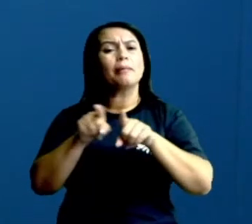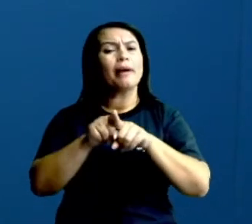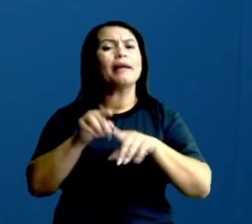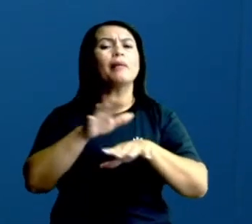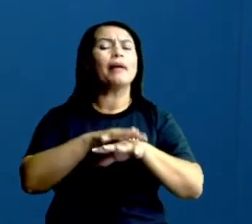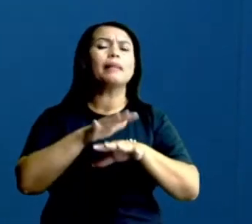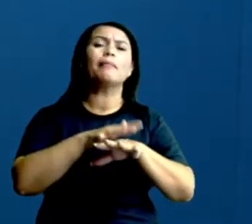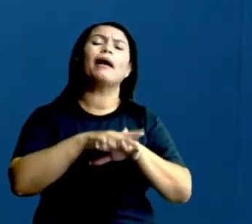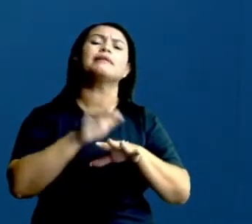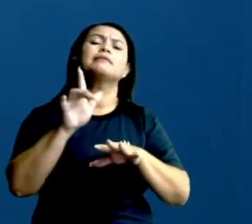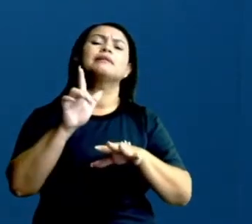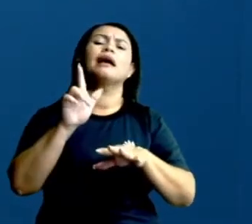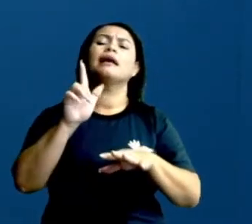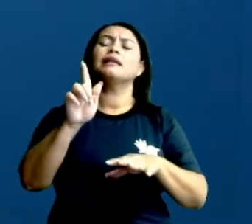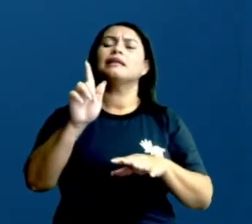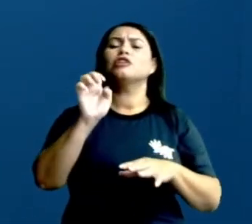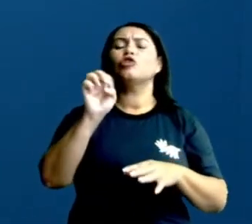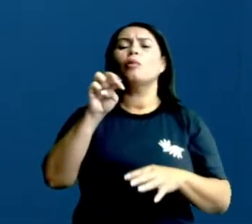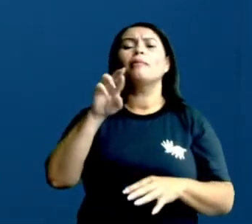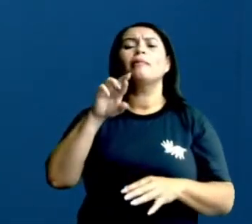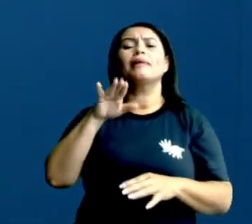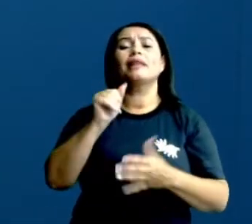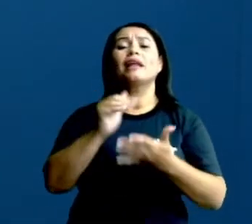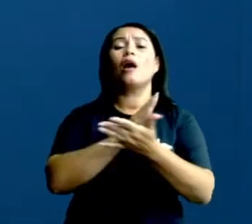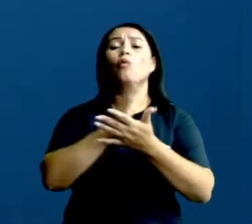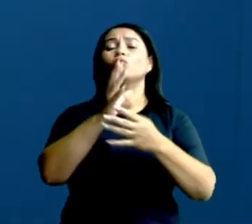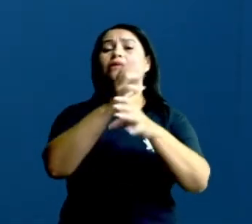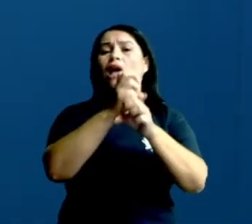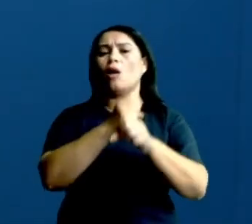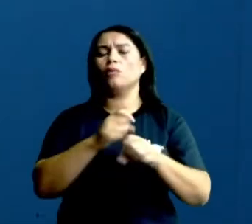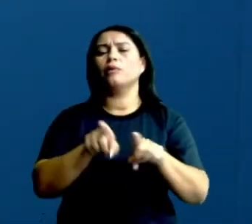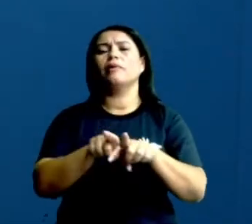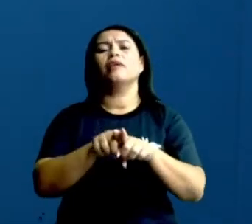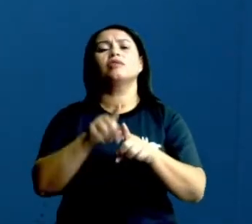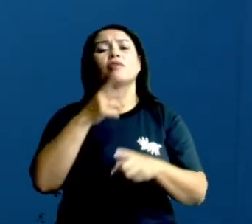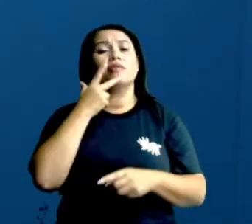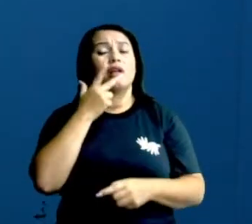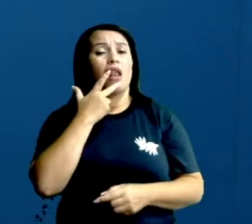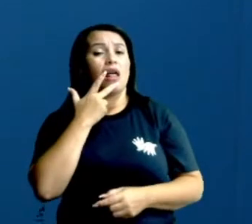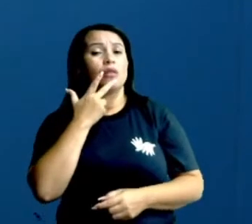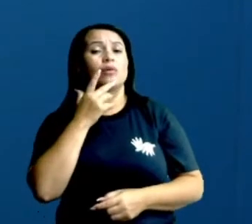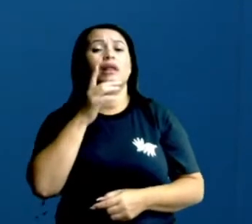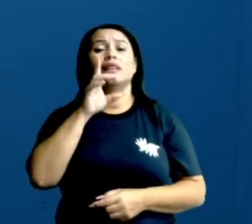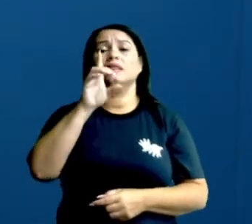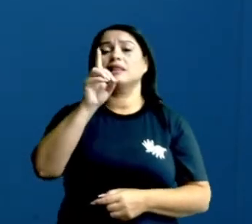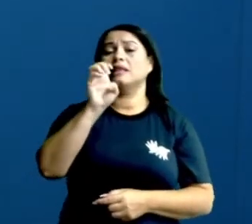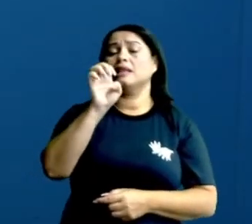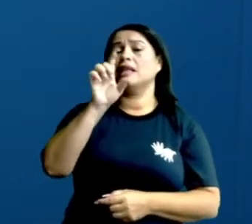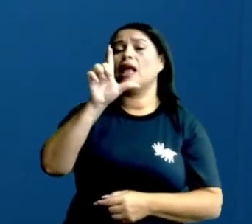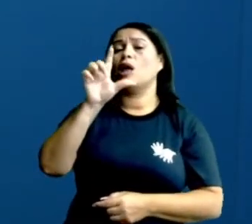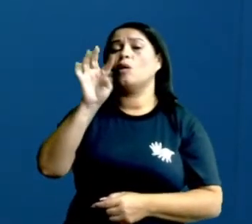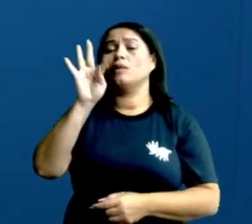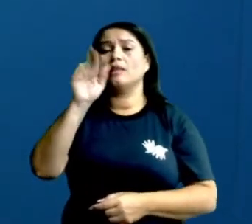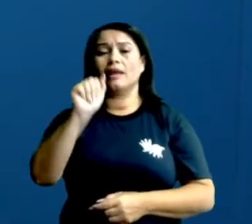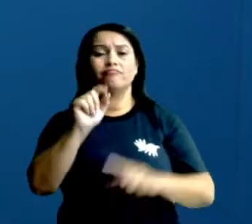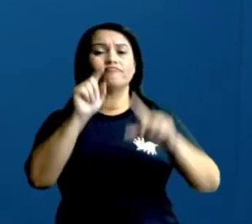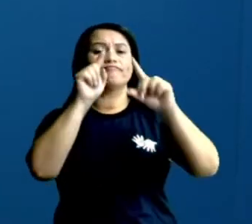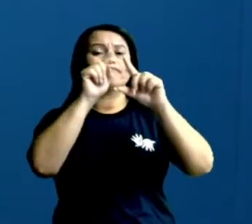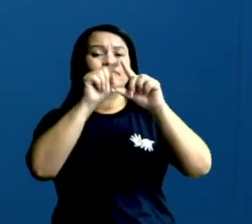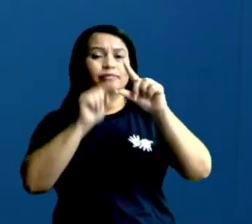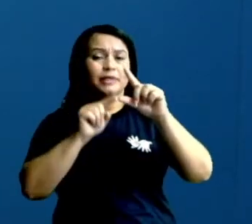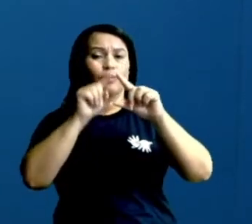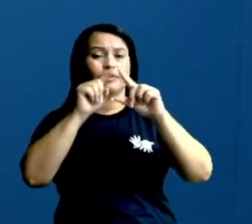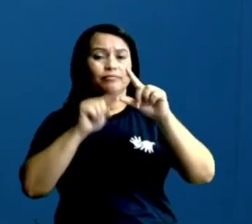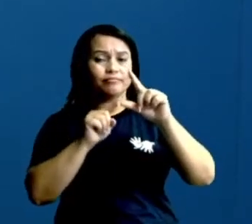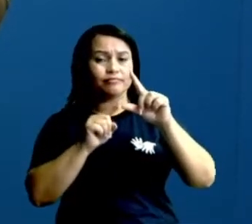fazer alguns cálculos também. Onde vocês vão ver aqui, eu falando para vocês de delta, tá? Delta também é uma letra